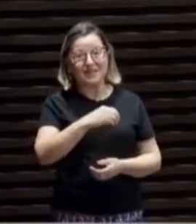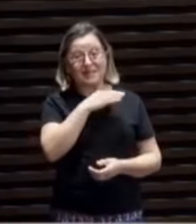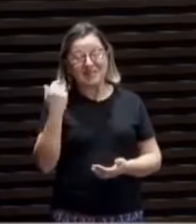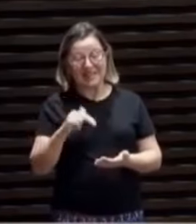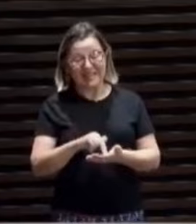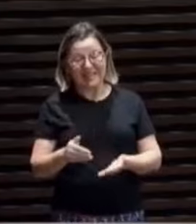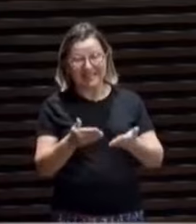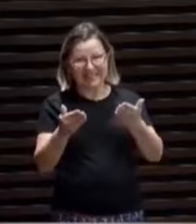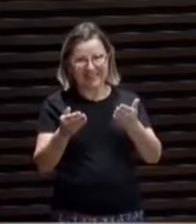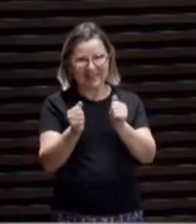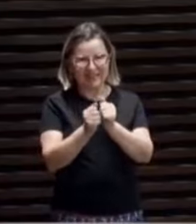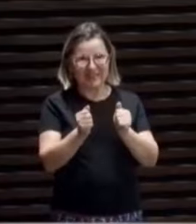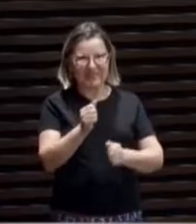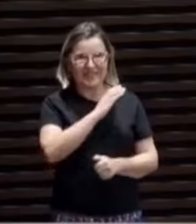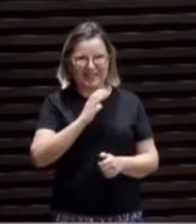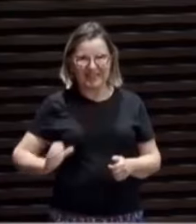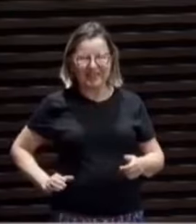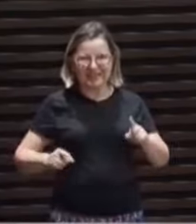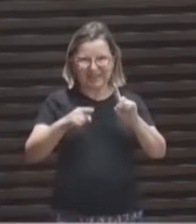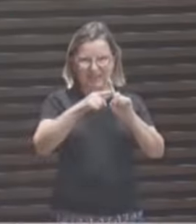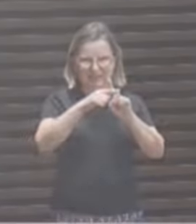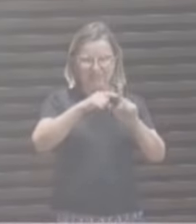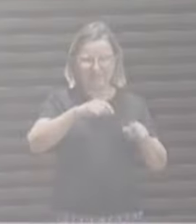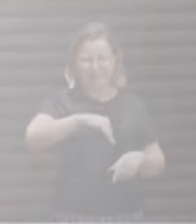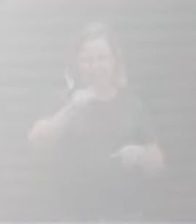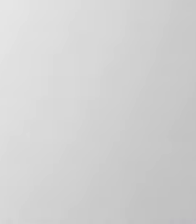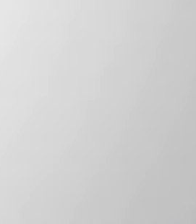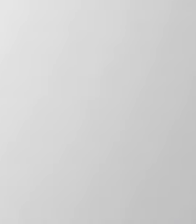ressurreição com Cristo na cruz do Calvário.